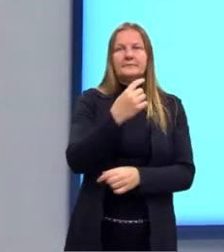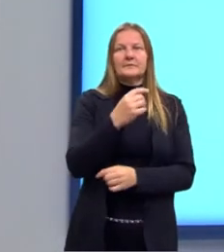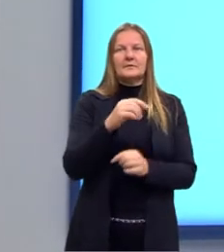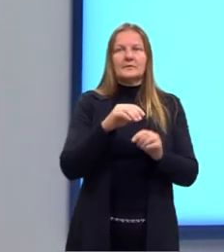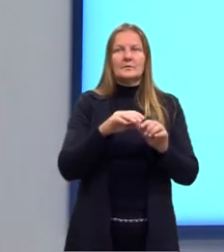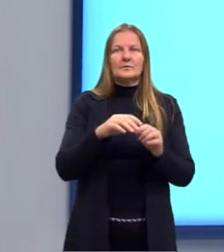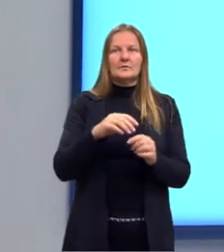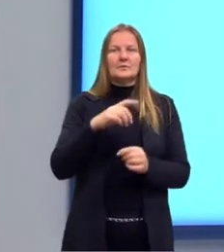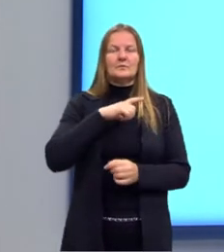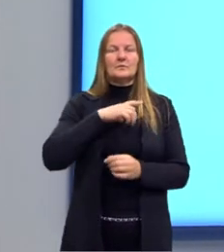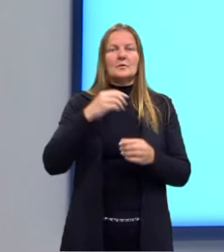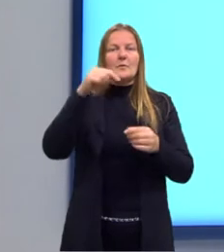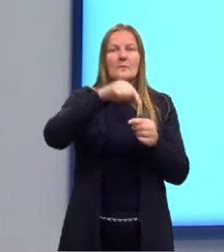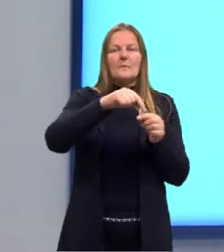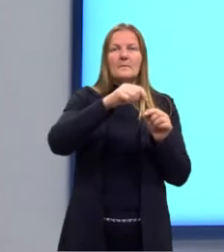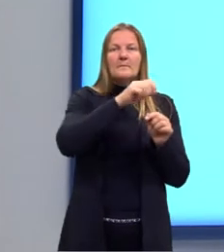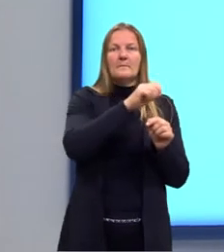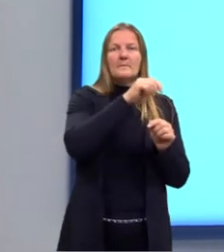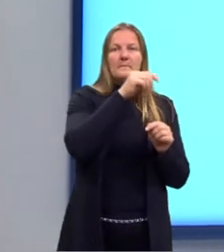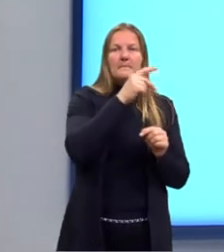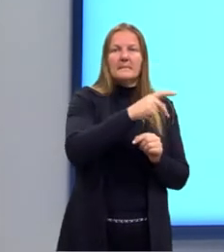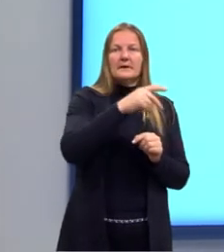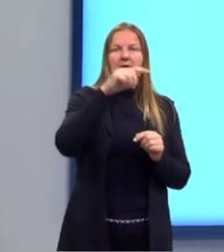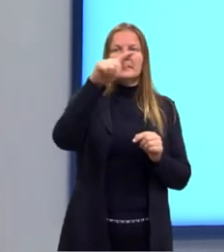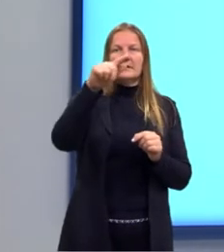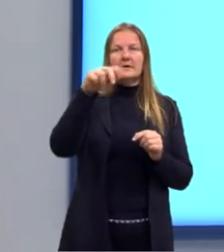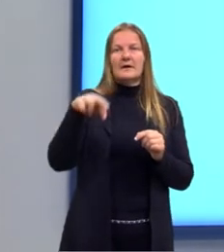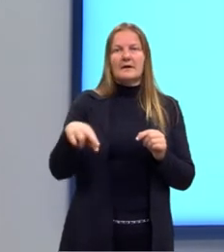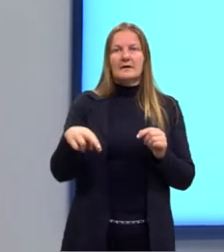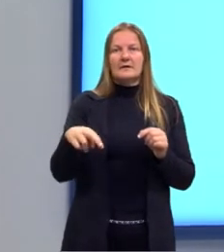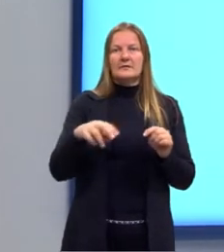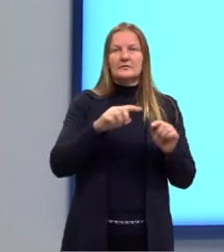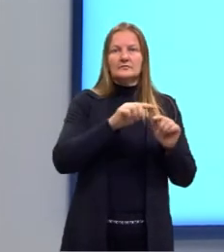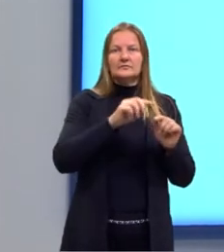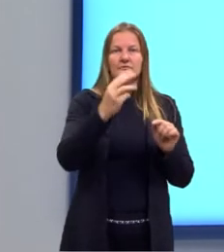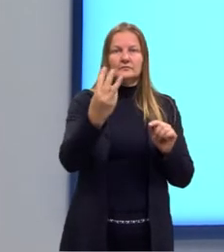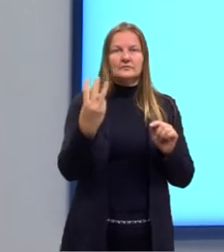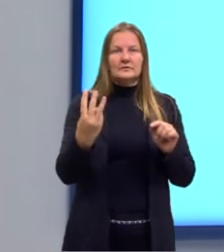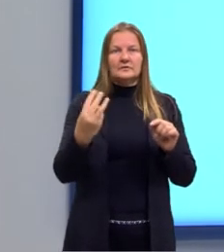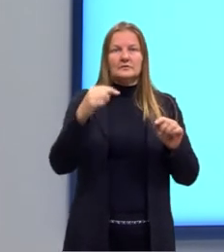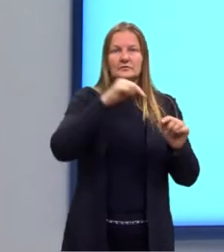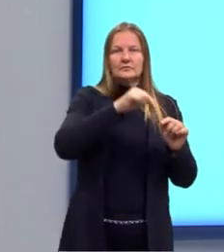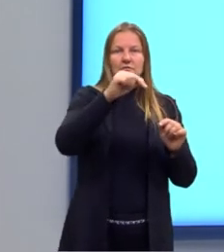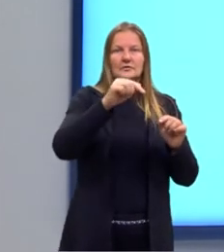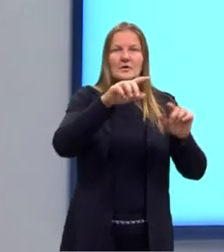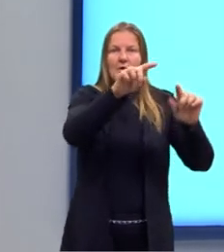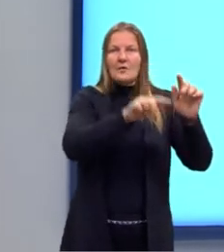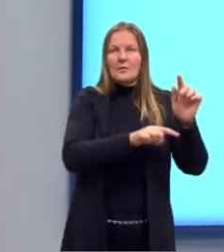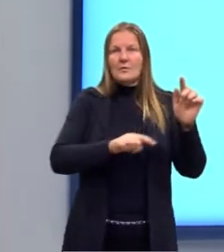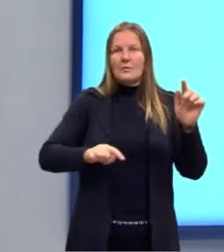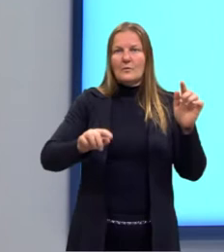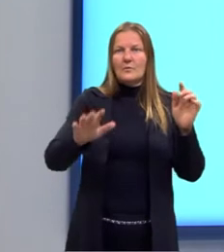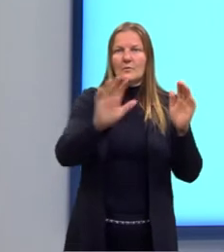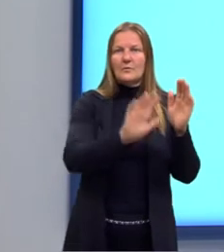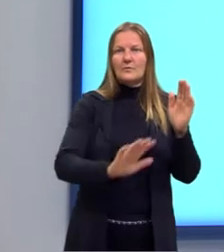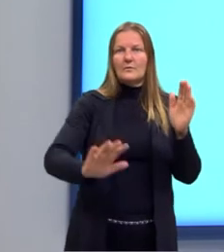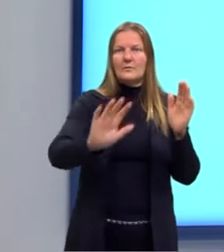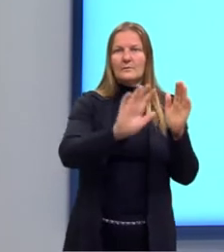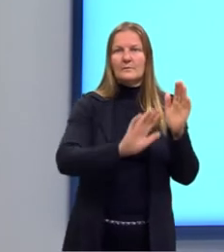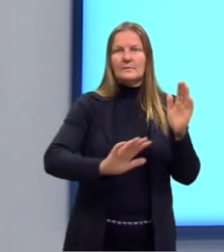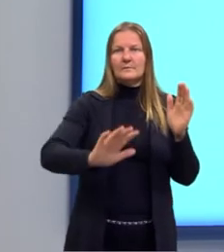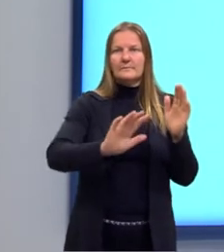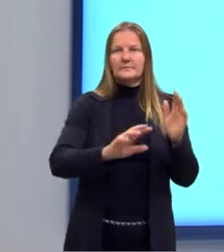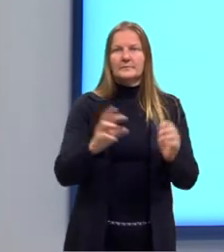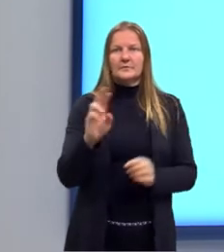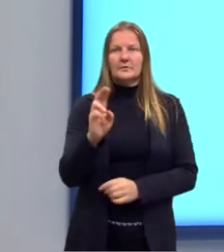plano e os pontos P, Q e R. Esses três pontos, eles pertencem a este plano. Então, eles